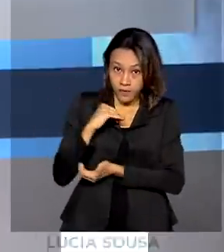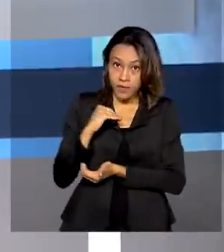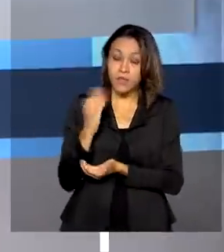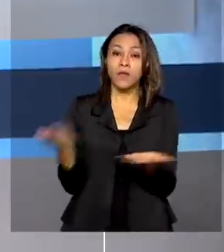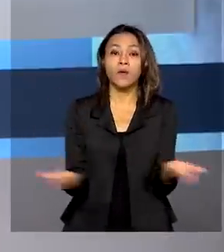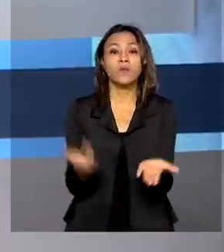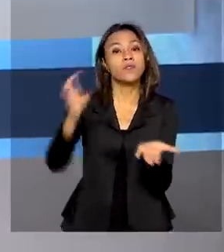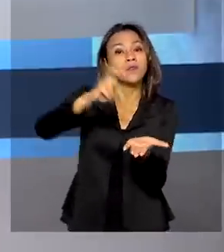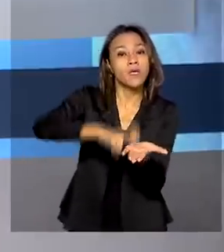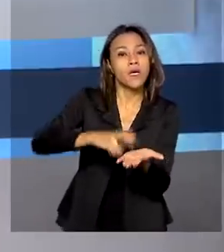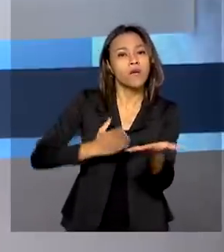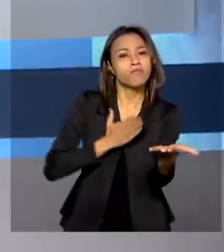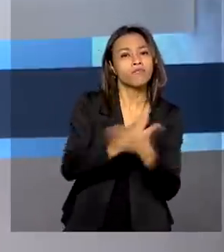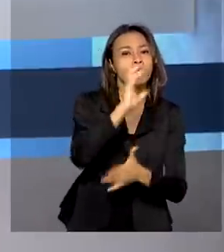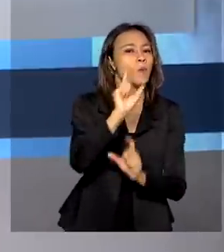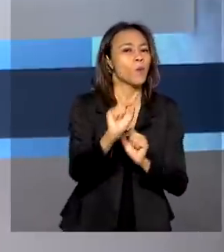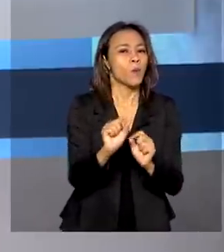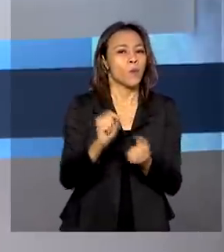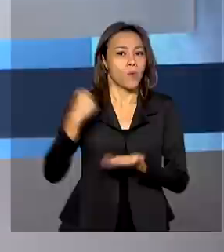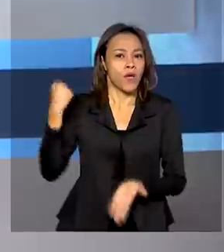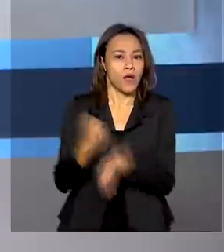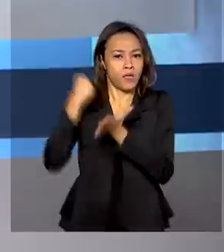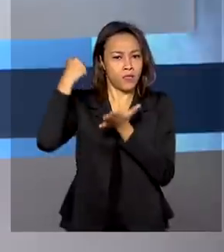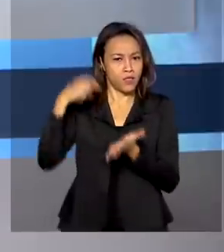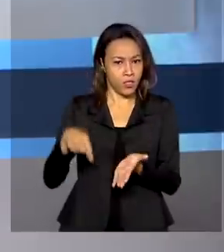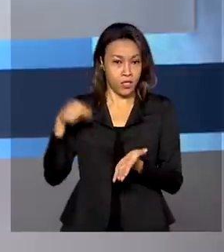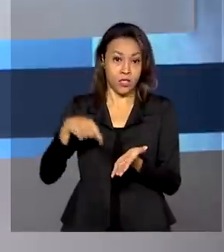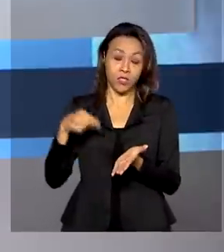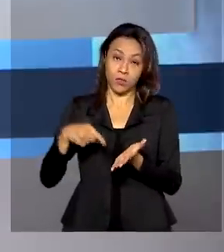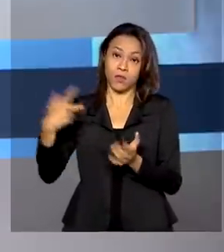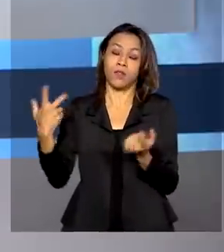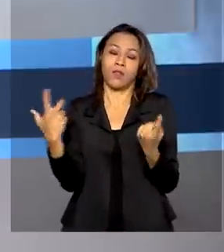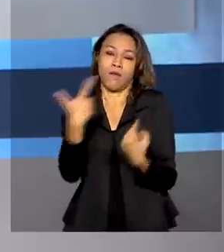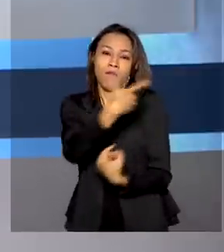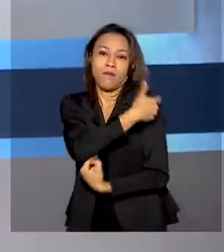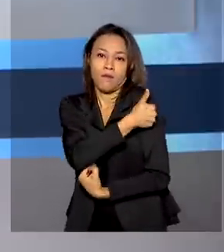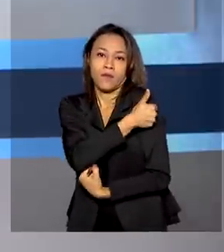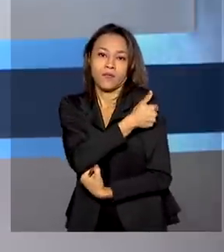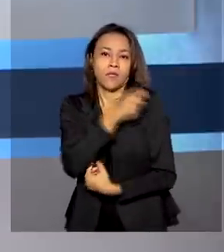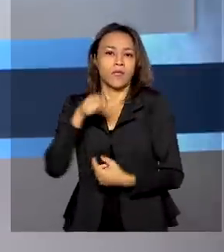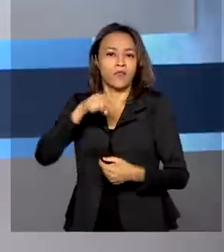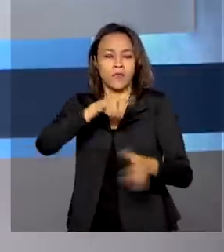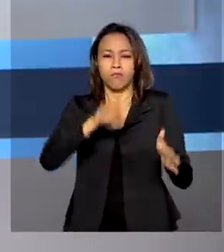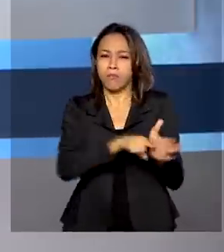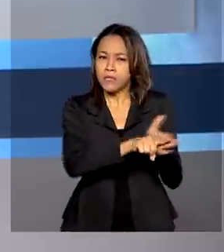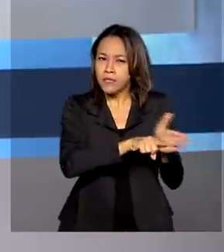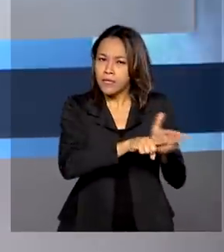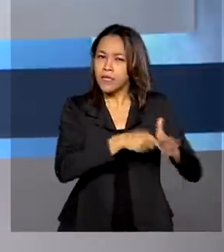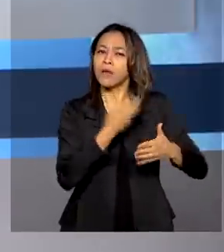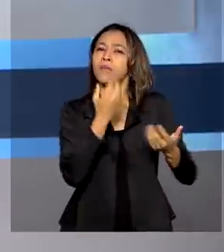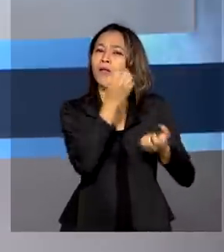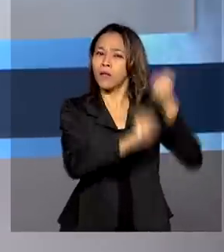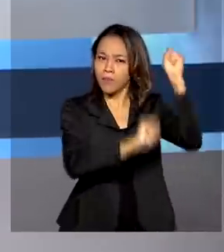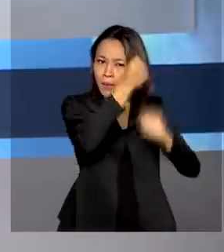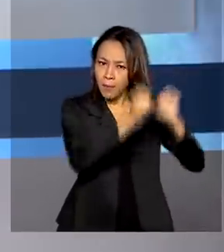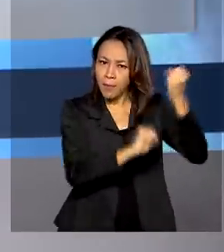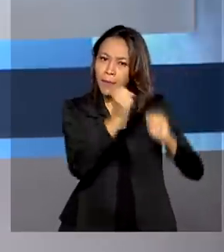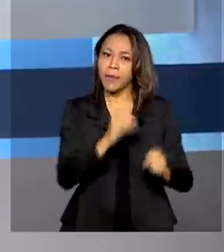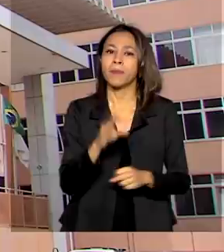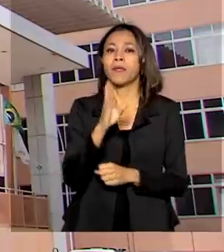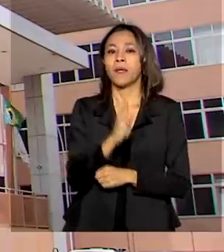terça-feira o registro definitivo da vacina contra a Covid-19 desenvolvida pela farmacêutica Pfizer-BioNTech.